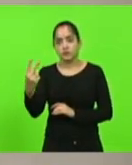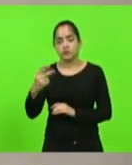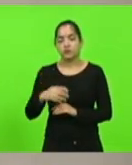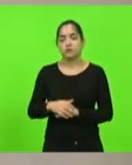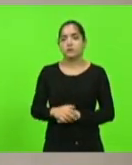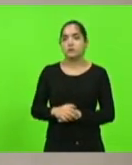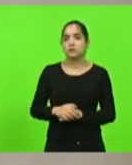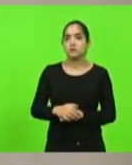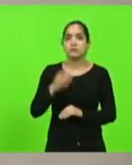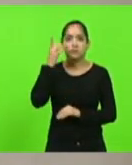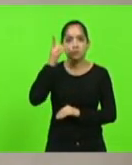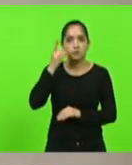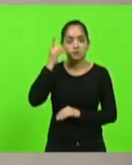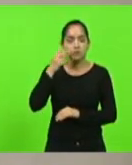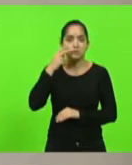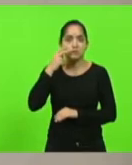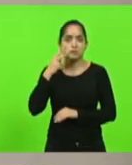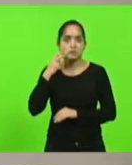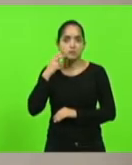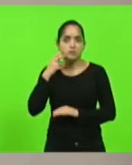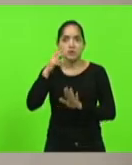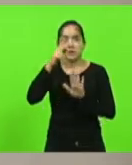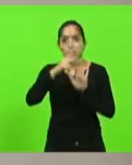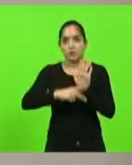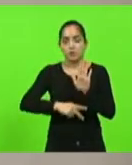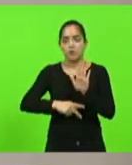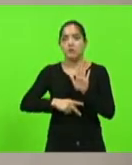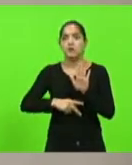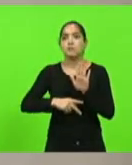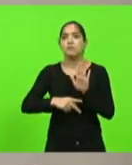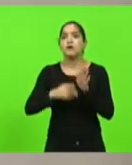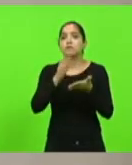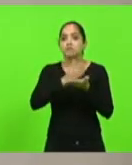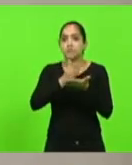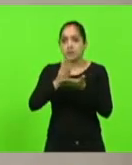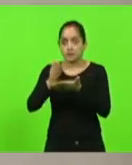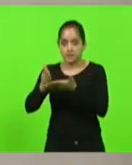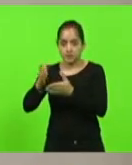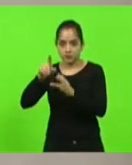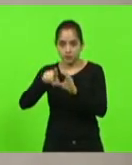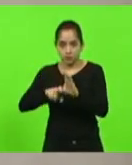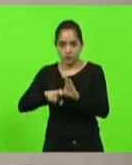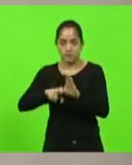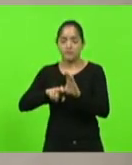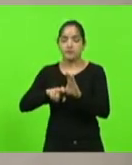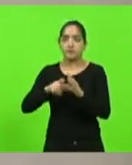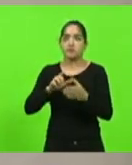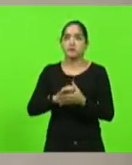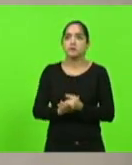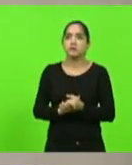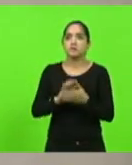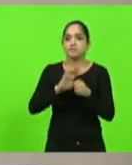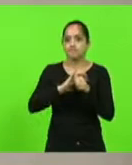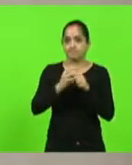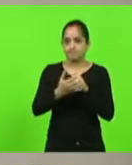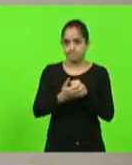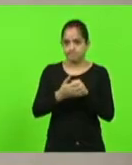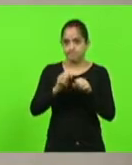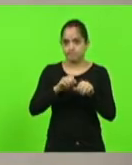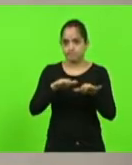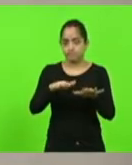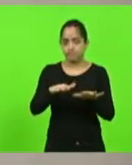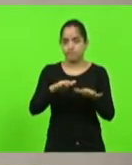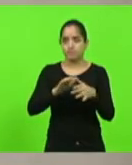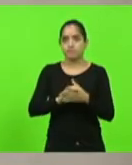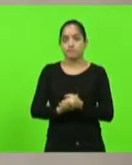Vampiro e outros, que instituiu o programa catarinense de parcelamento de débitos fiscais em decorrência do Estado de calamidade pública declarado em virtude